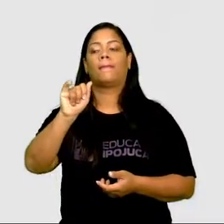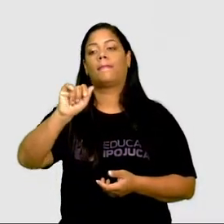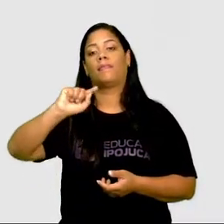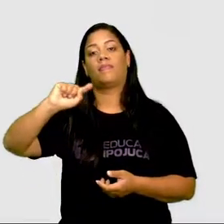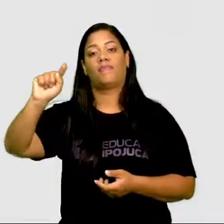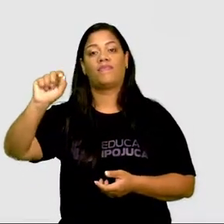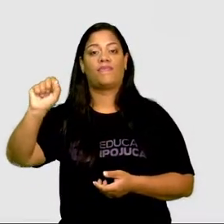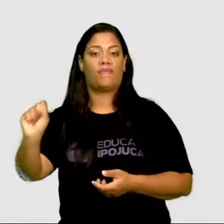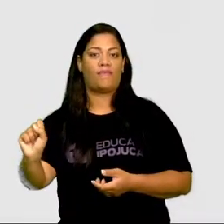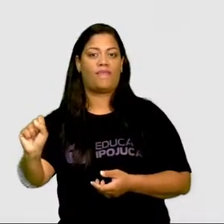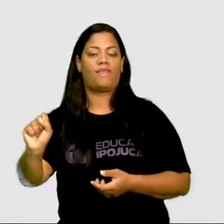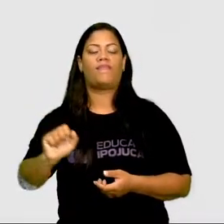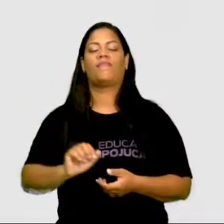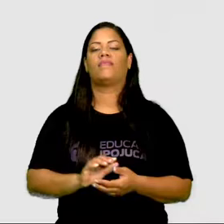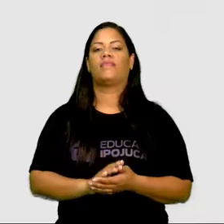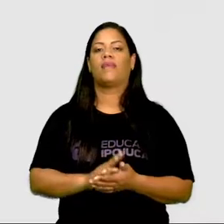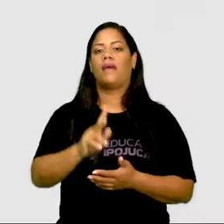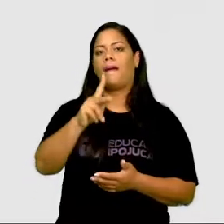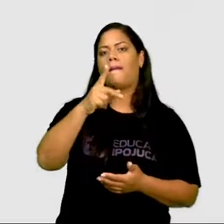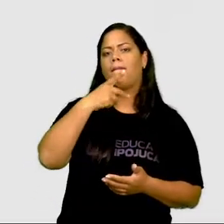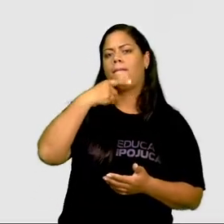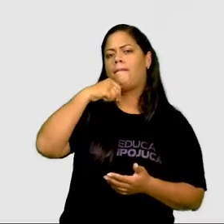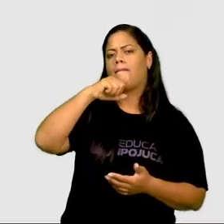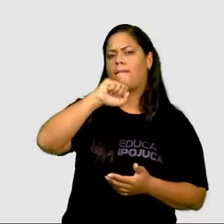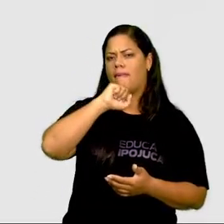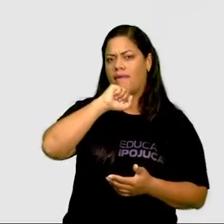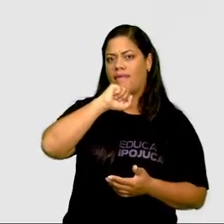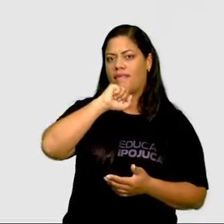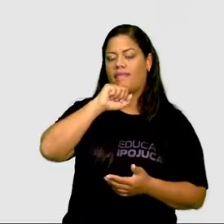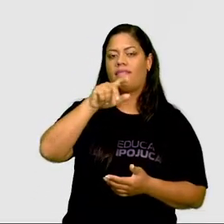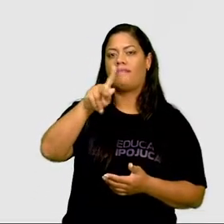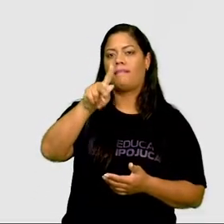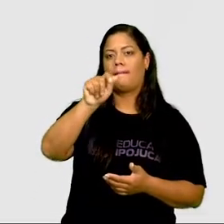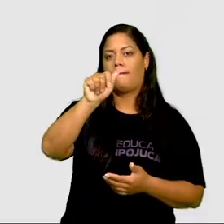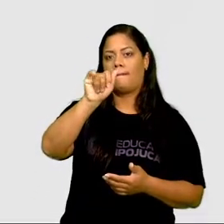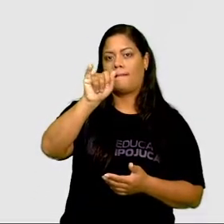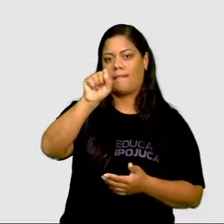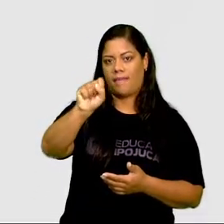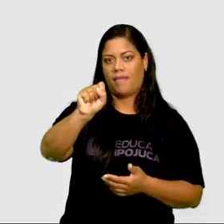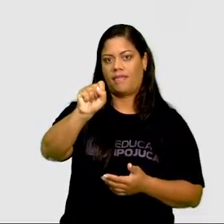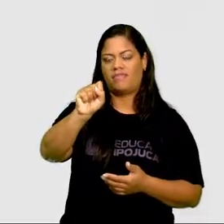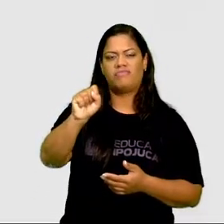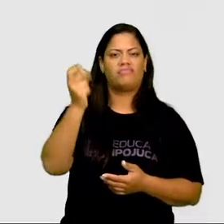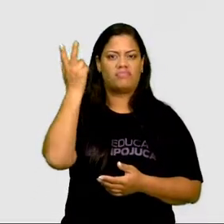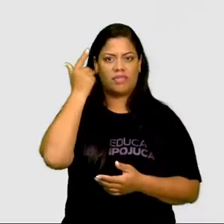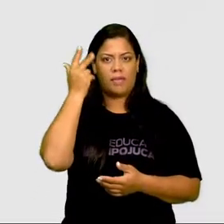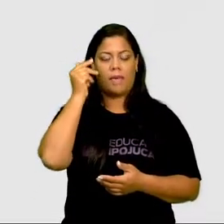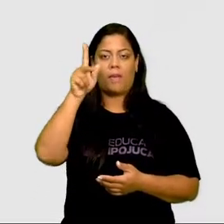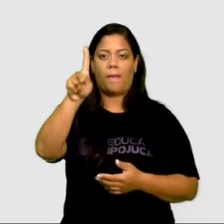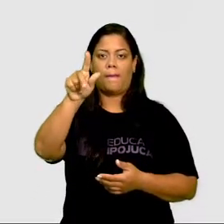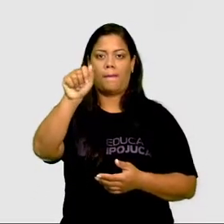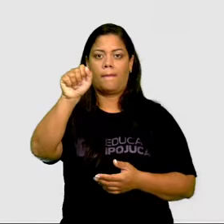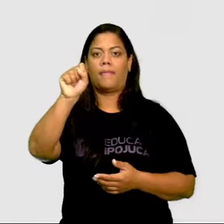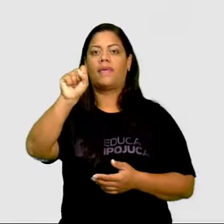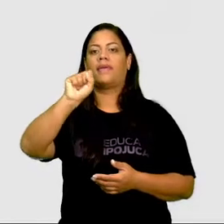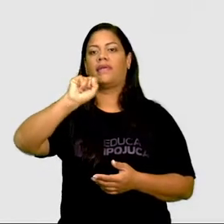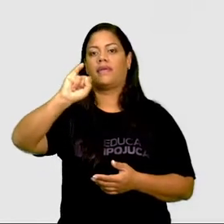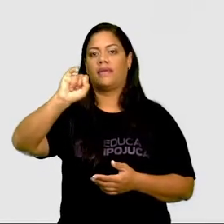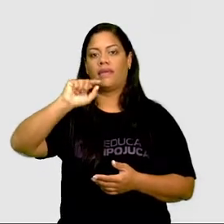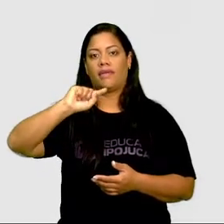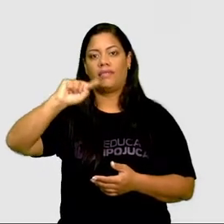No caso aí, pais não tem acento. E país tem lá um acento.